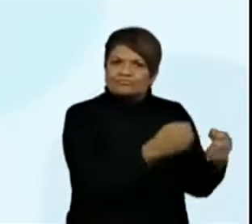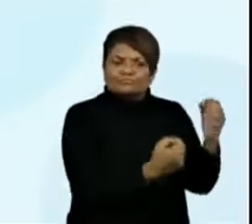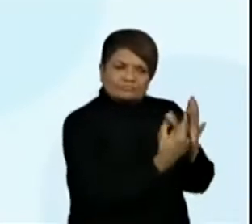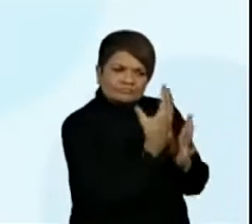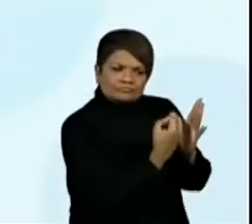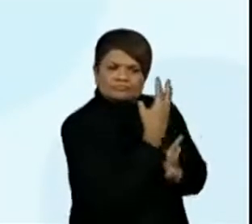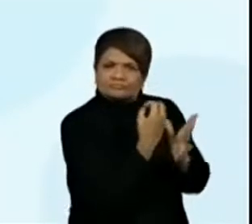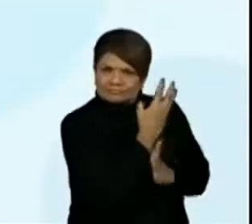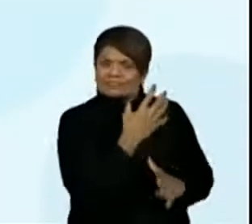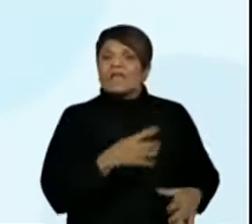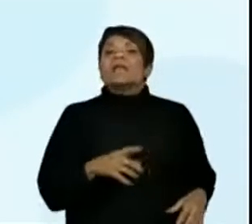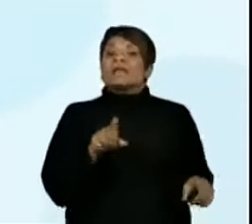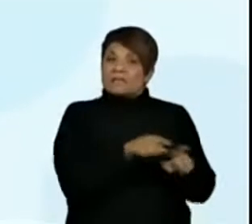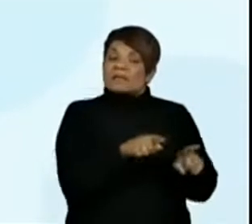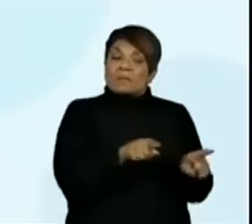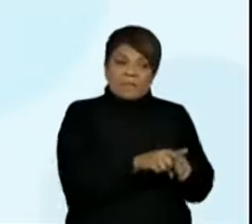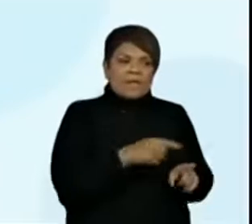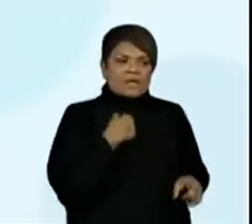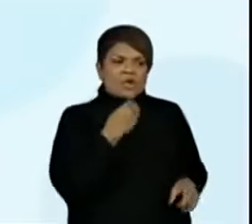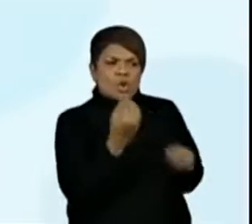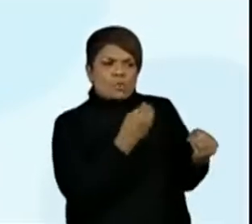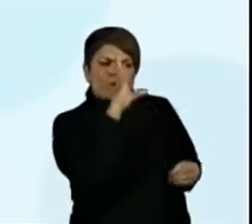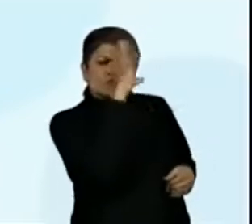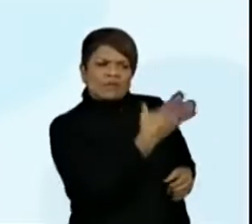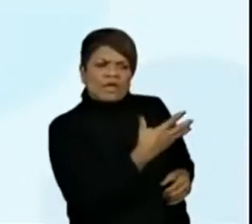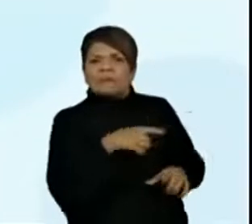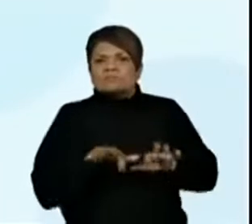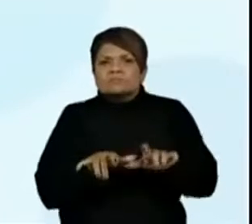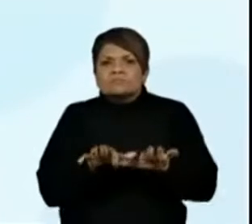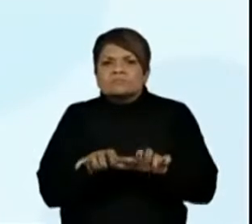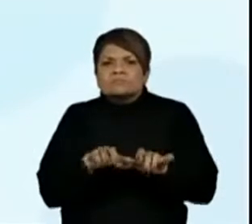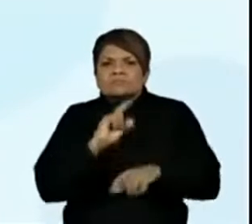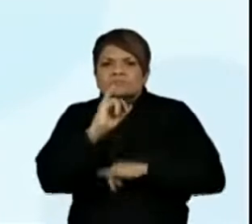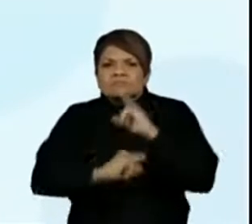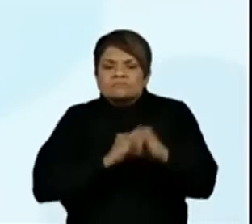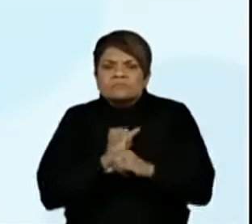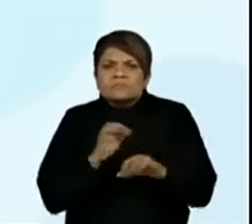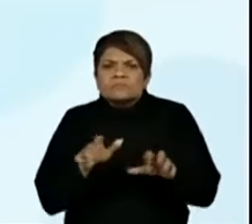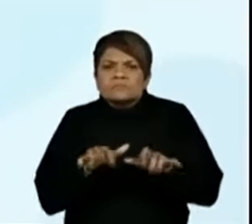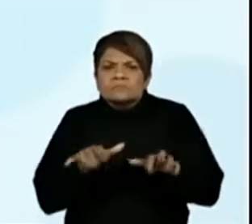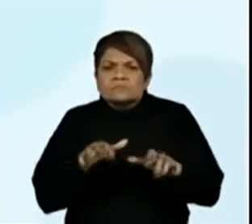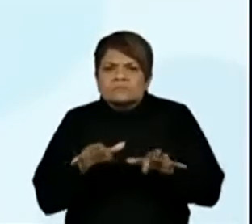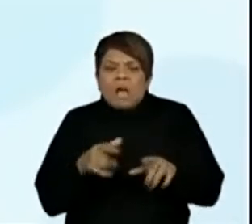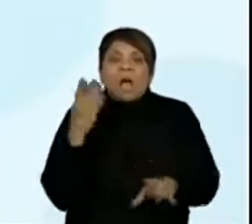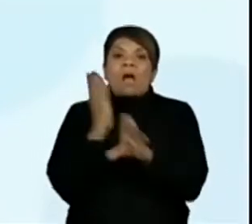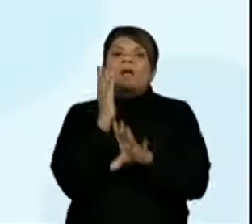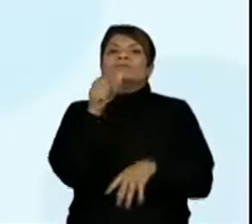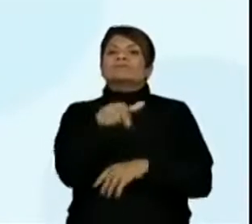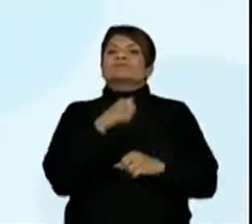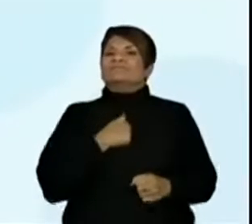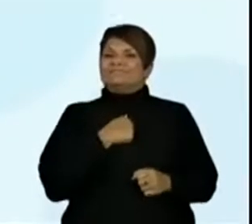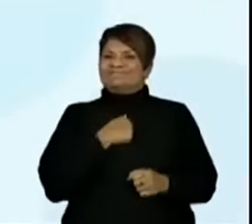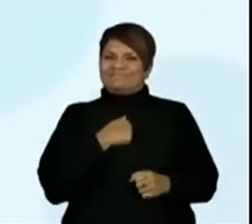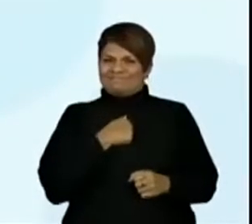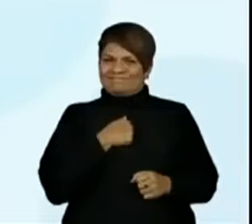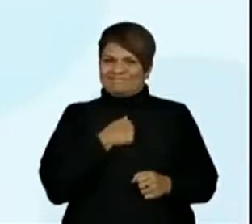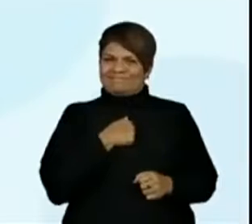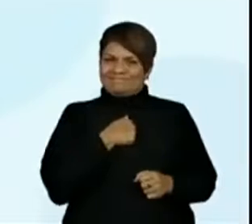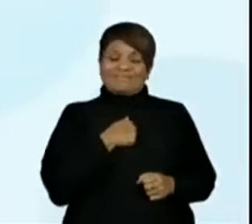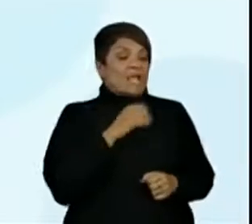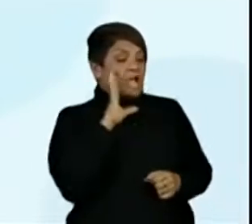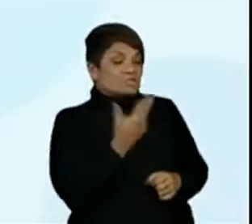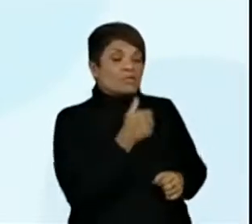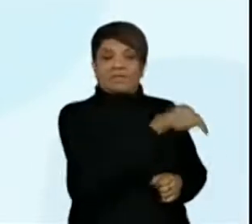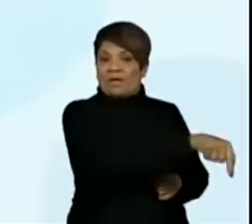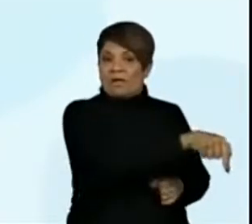soluções digitais, que é o que está acontecendo com a gente, com o objetivo